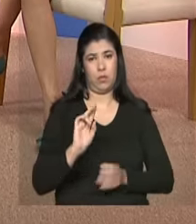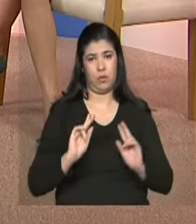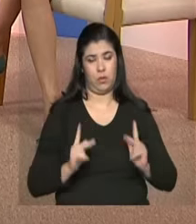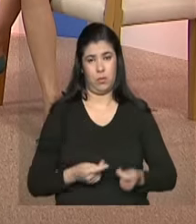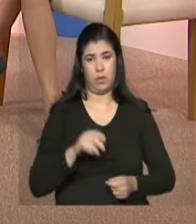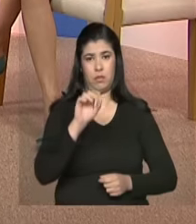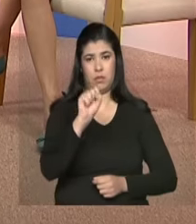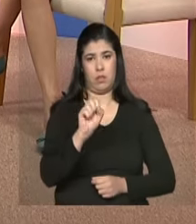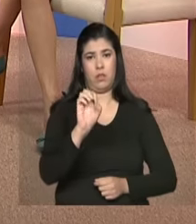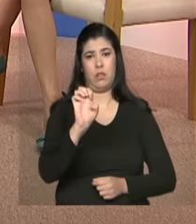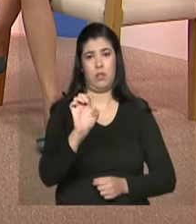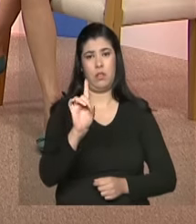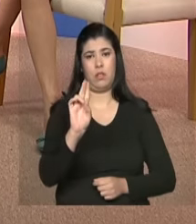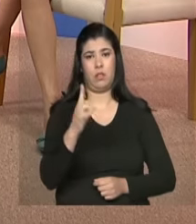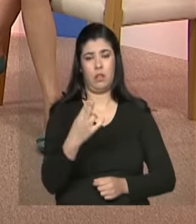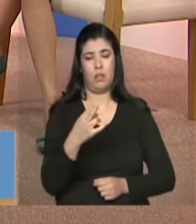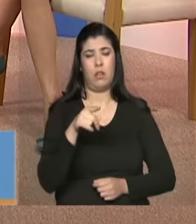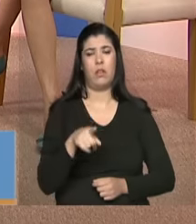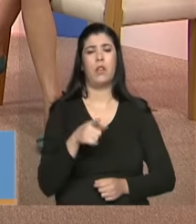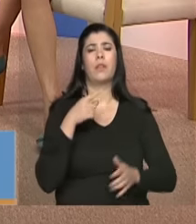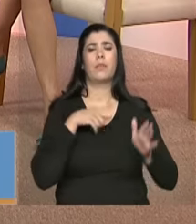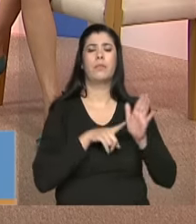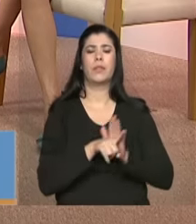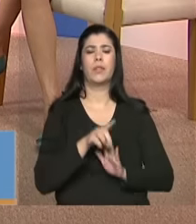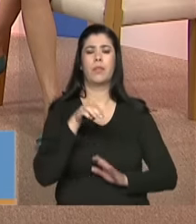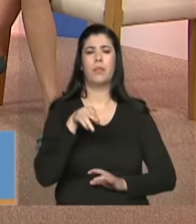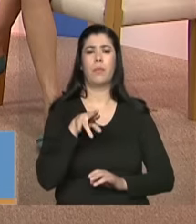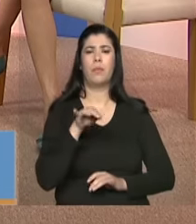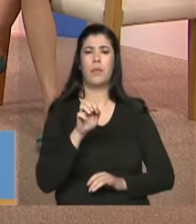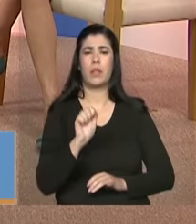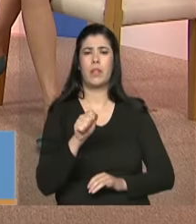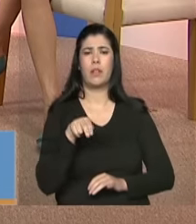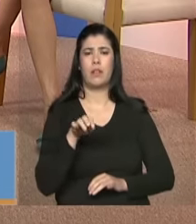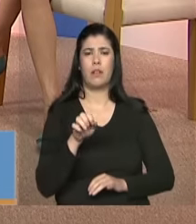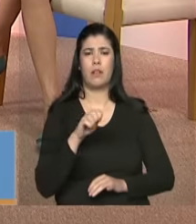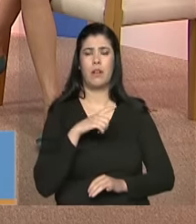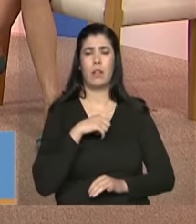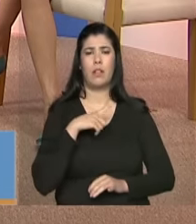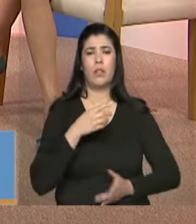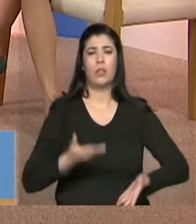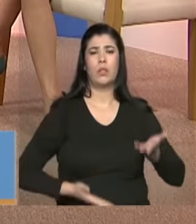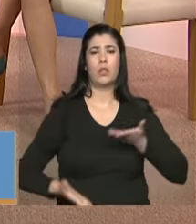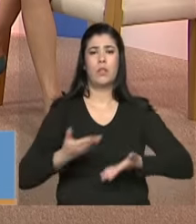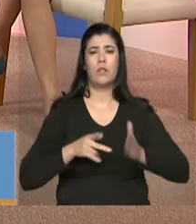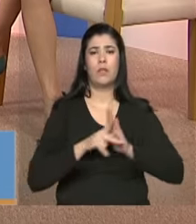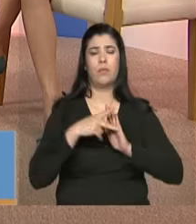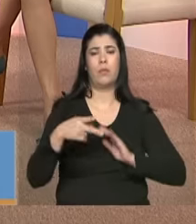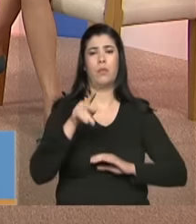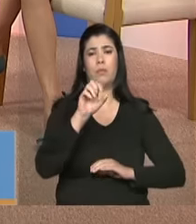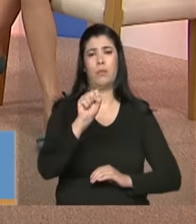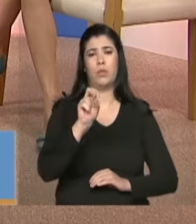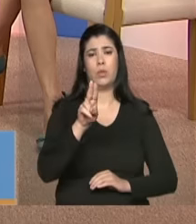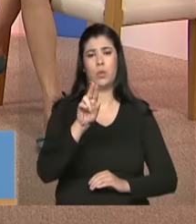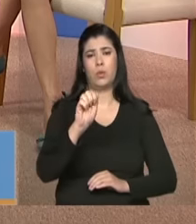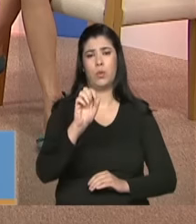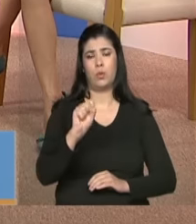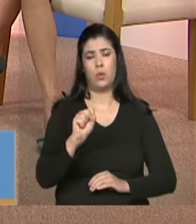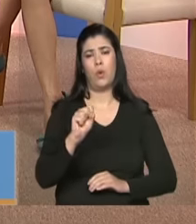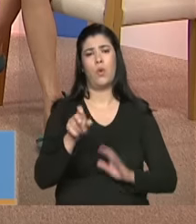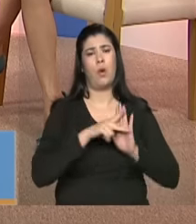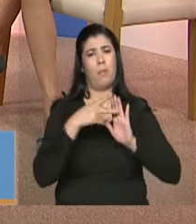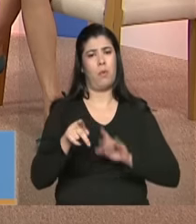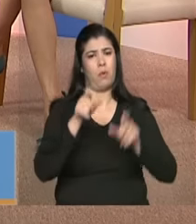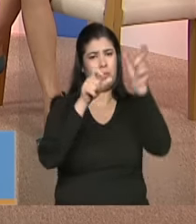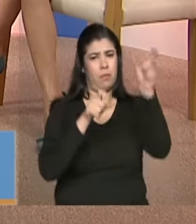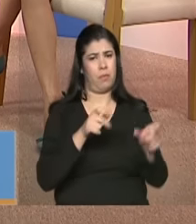em relação ao serviço de acolhimento dos SUAS a gente parece que já entendeu que eles são destinados a adultos famílias inclui justamente essa